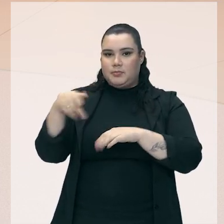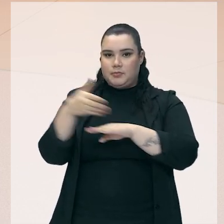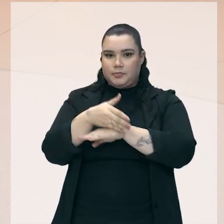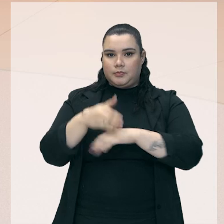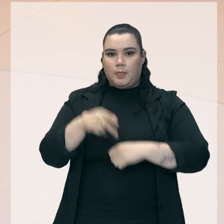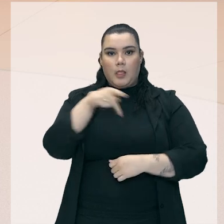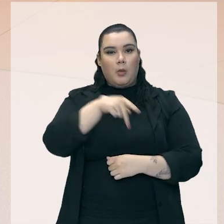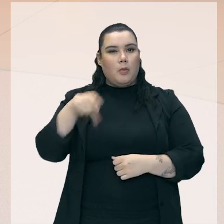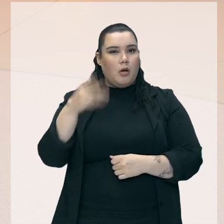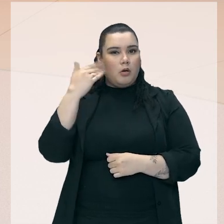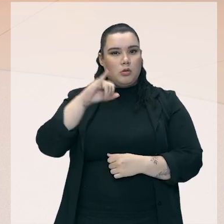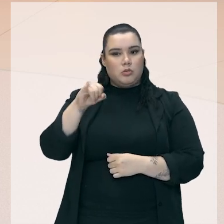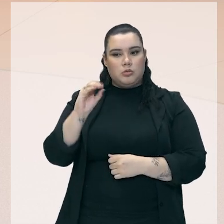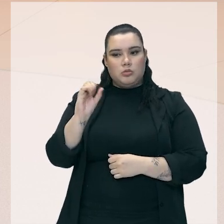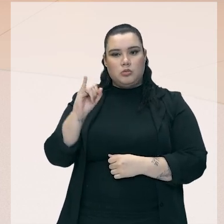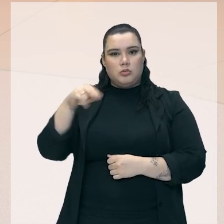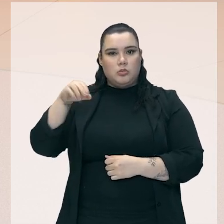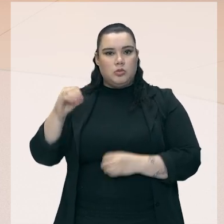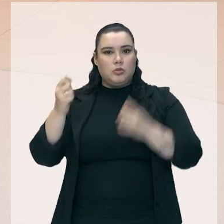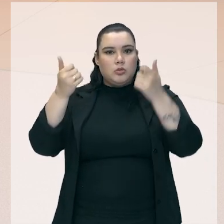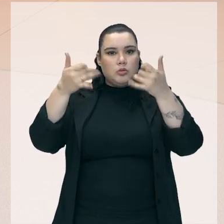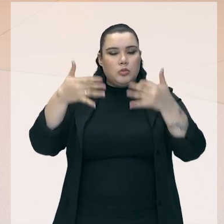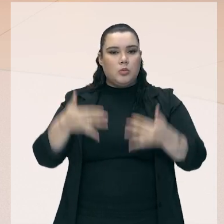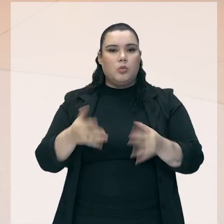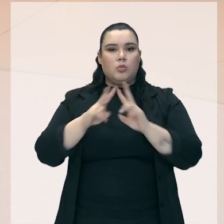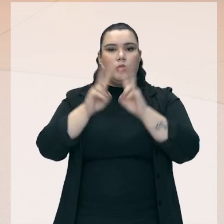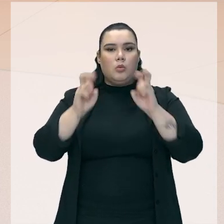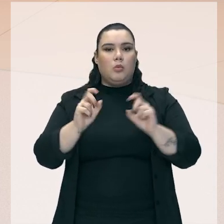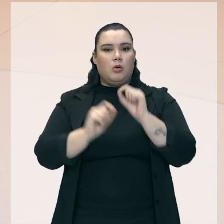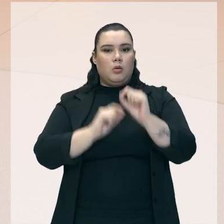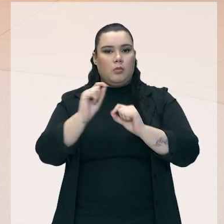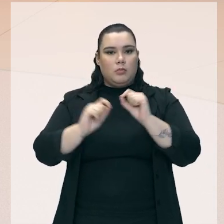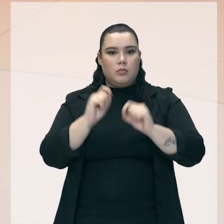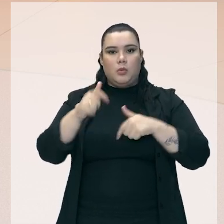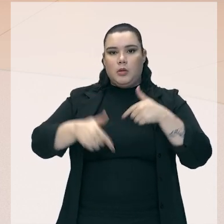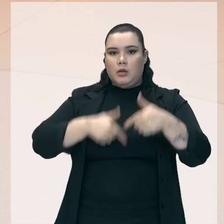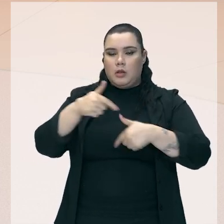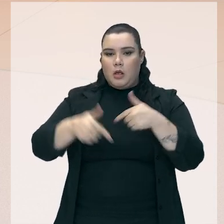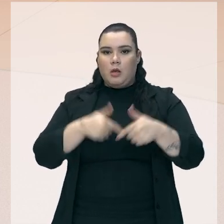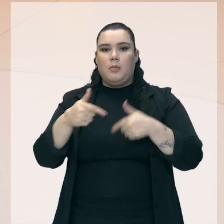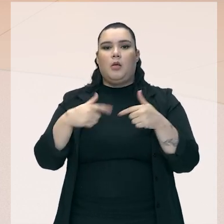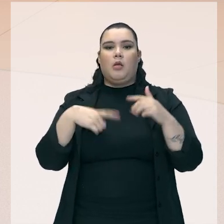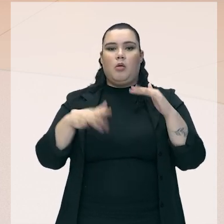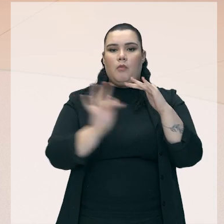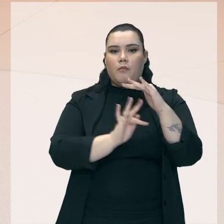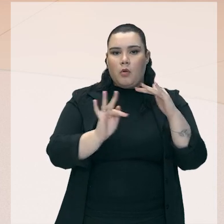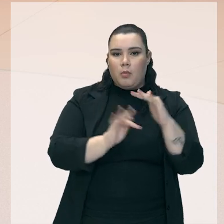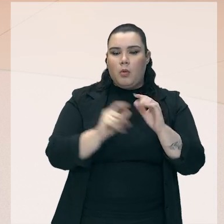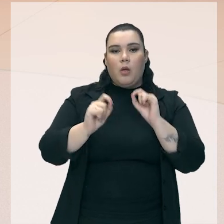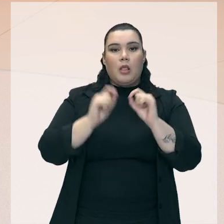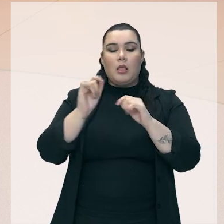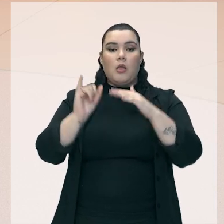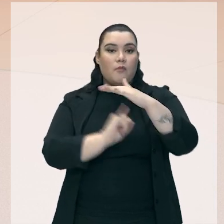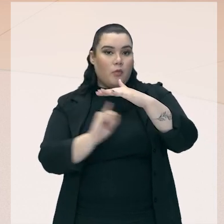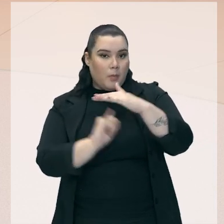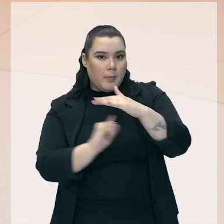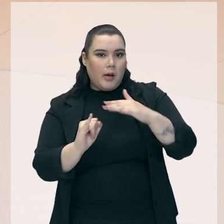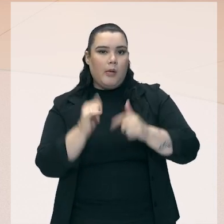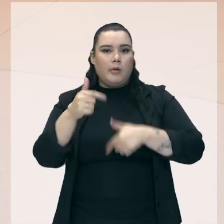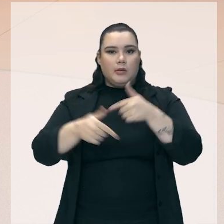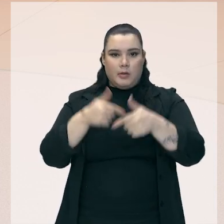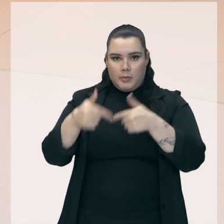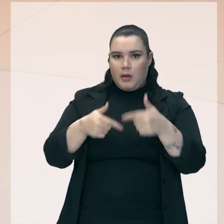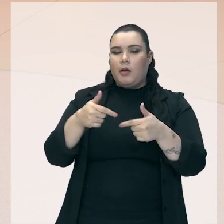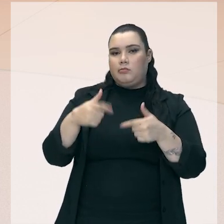Josino falou sobre a questão da uberização do trabalho, né, trabalho informal, essa cultura de bicos, né, ou a gig